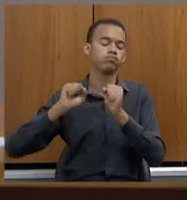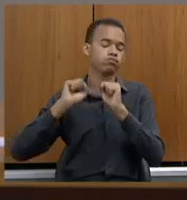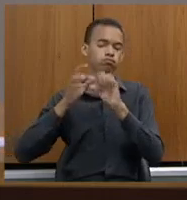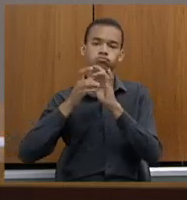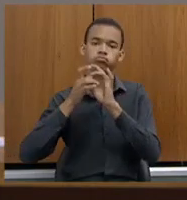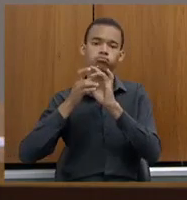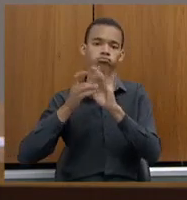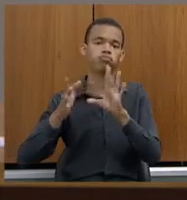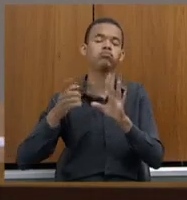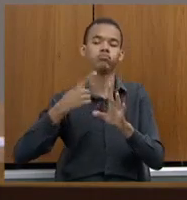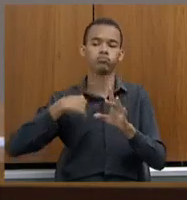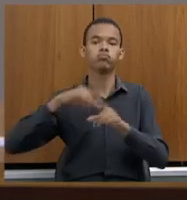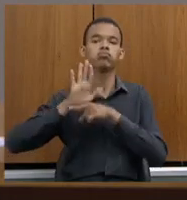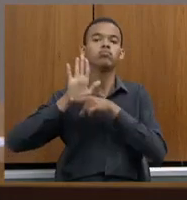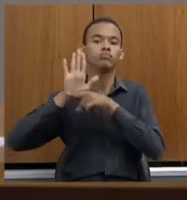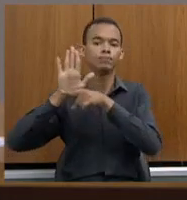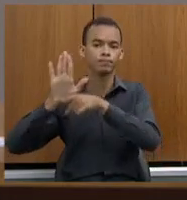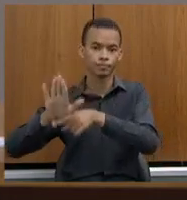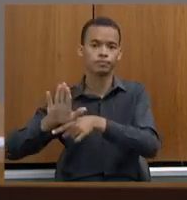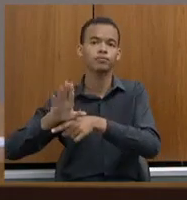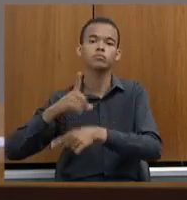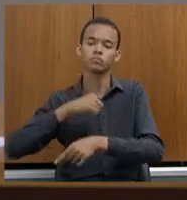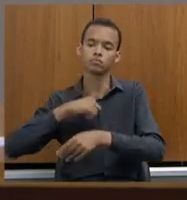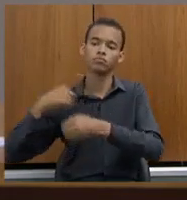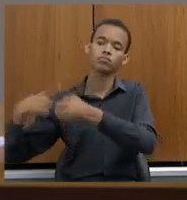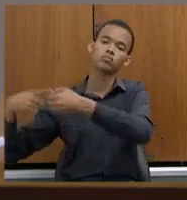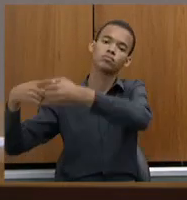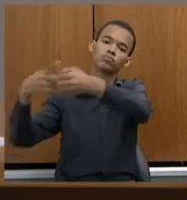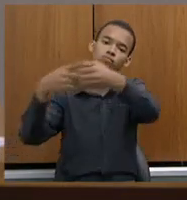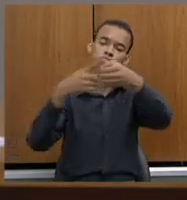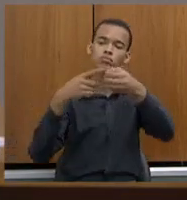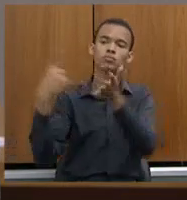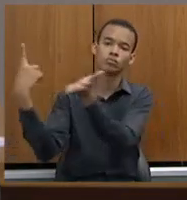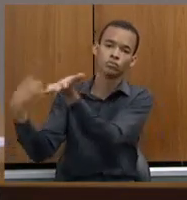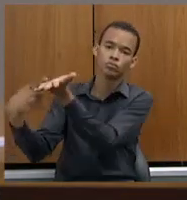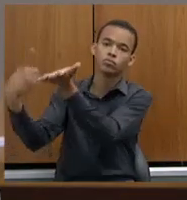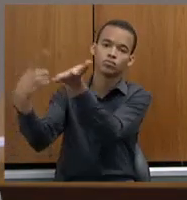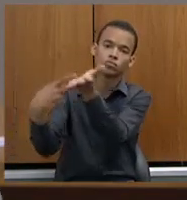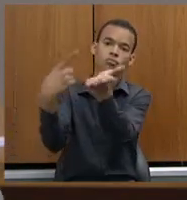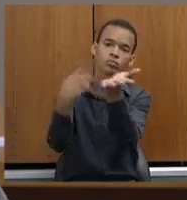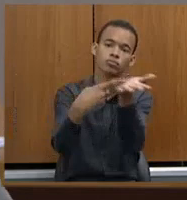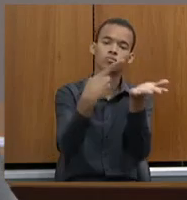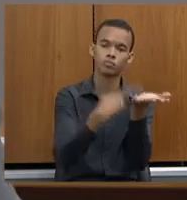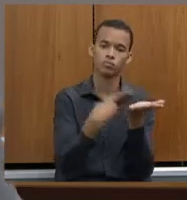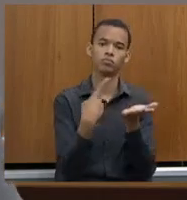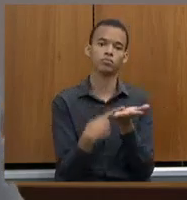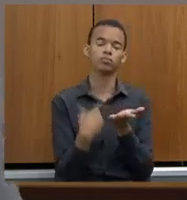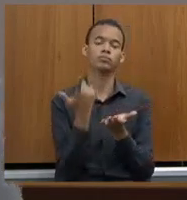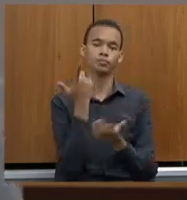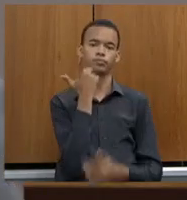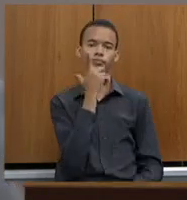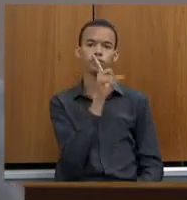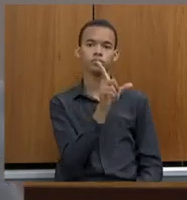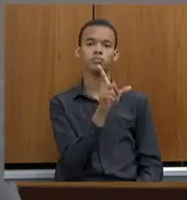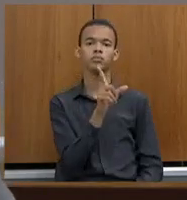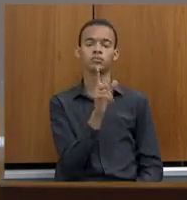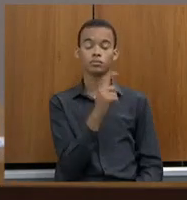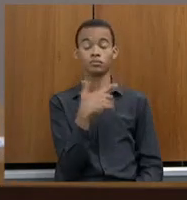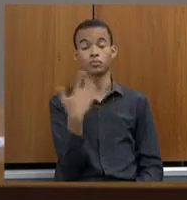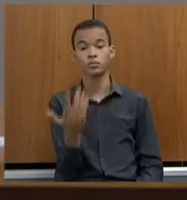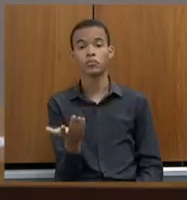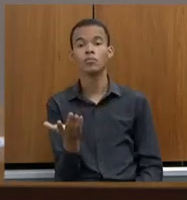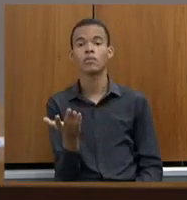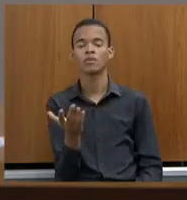aliás, temos muitos convênios com os municípios, mas eu só estou ressaltando que isso aí nós não temos dificuldade para